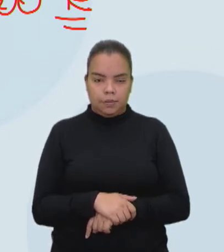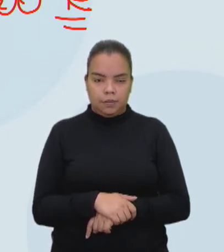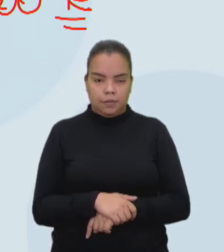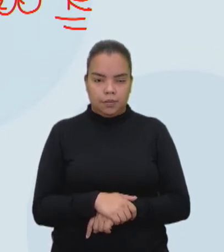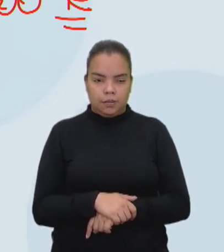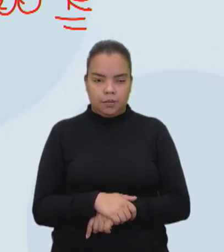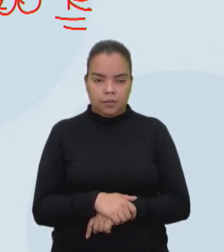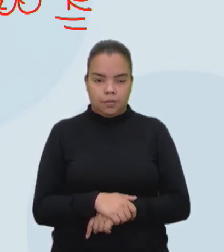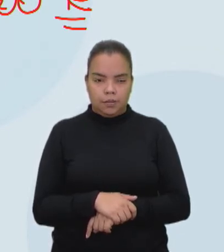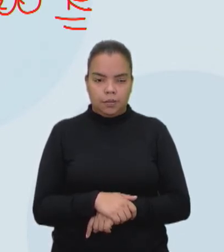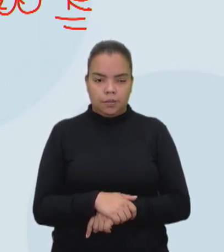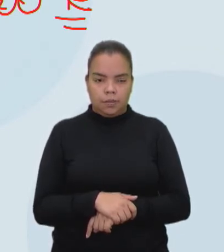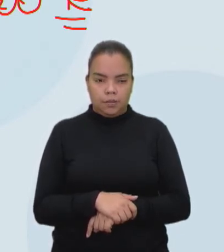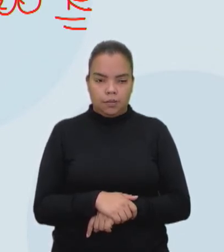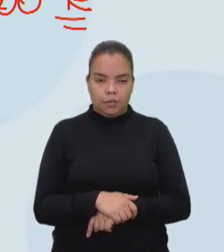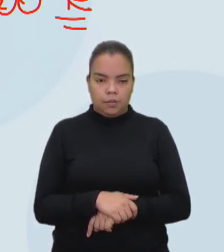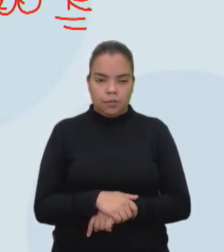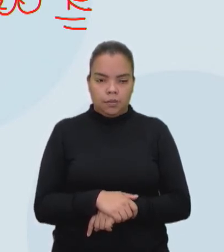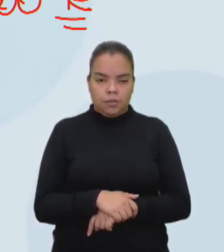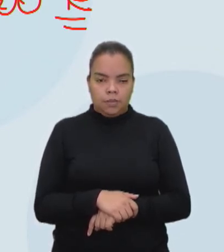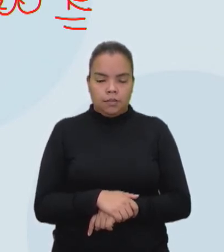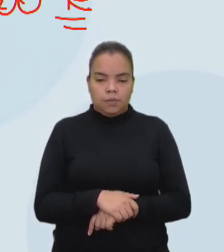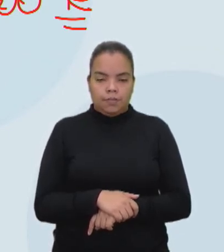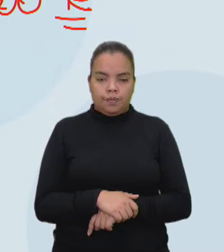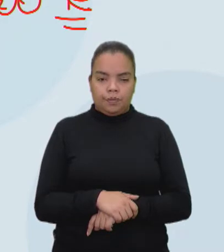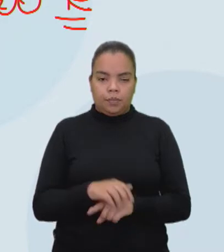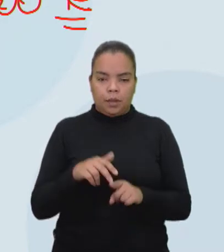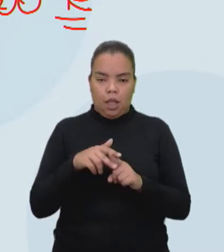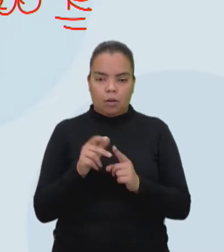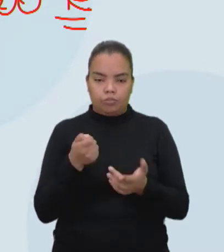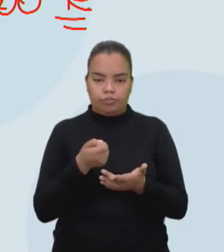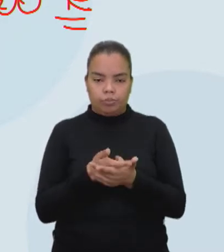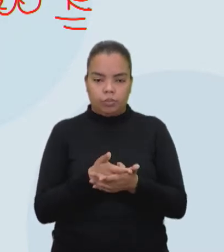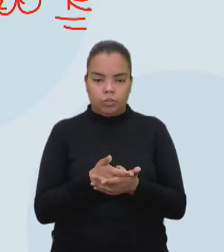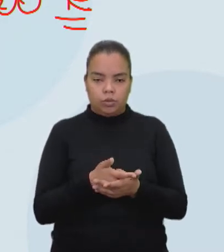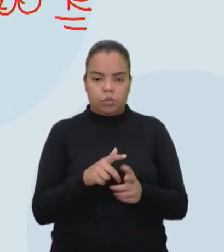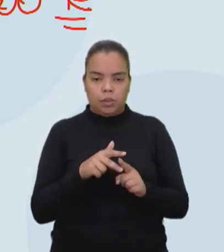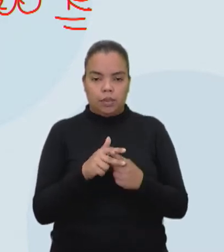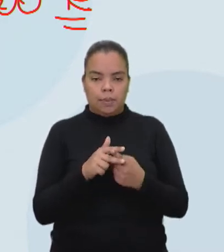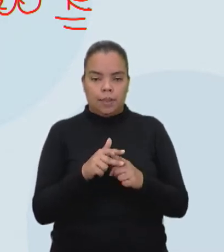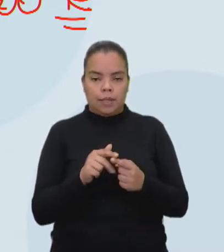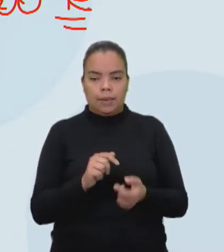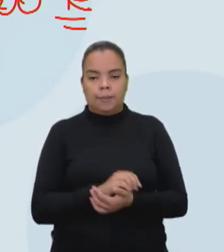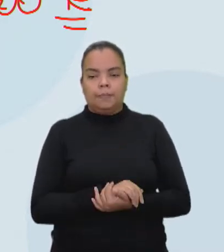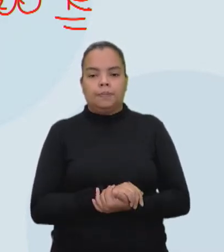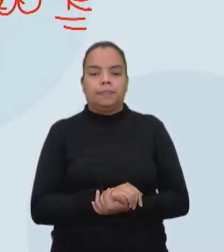E a gente tem o custo da máquina e custo... Então, vou colocar aqui, despesa.